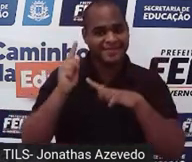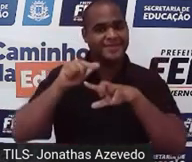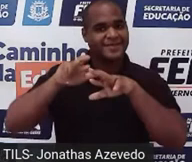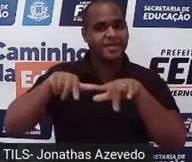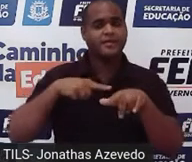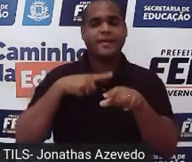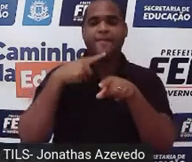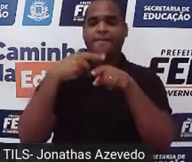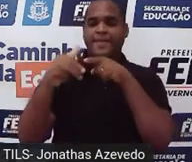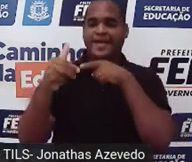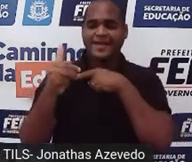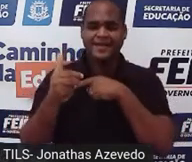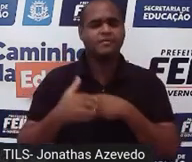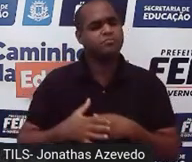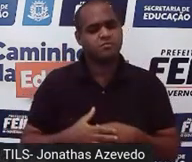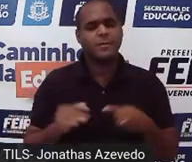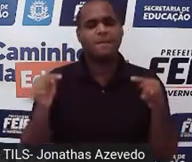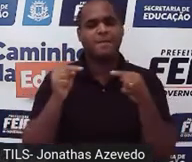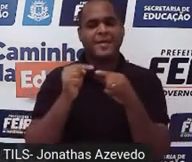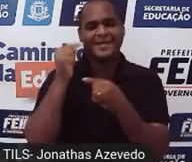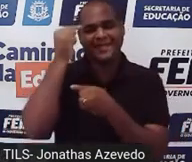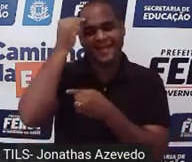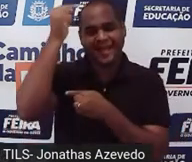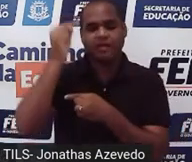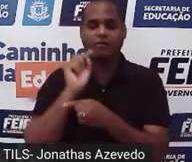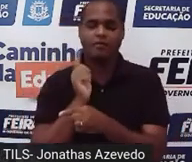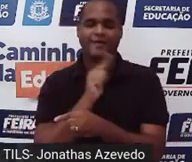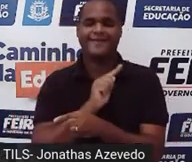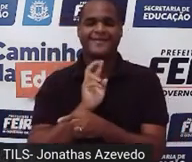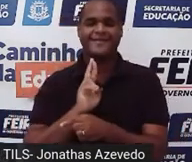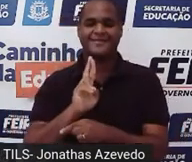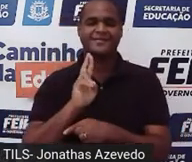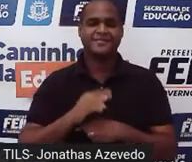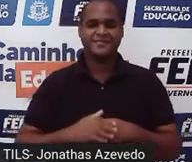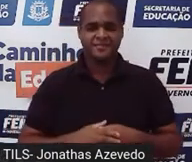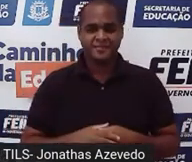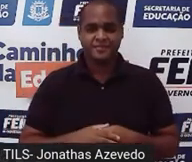venceu. Então isso dá uma ideia de razão, né?